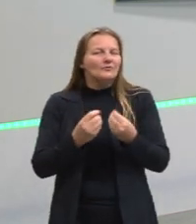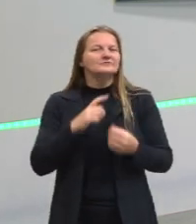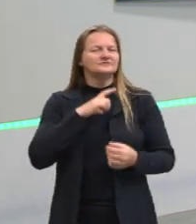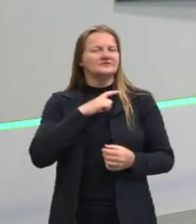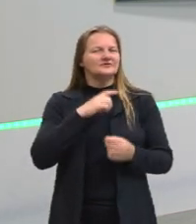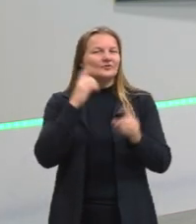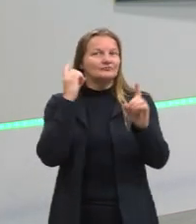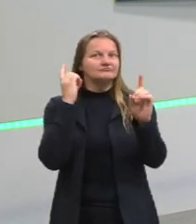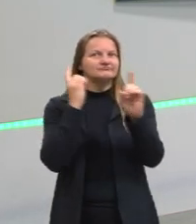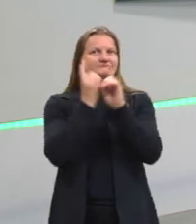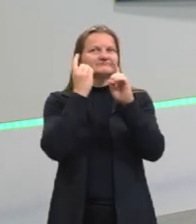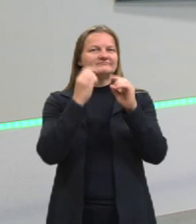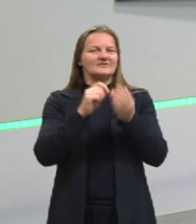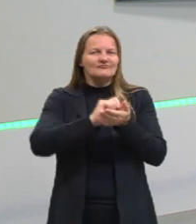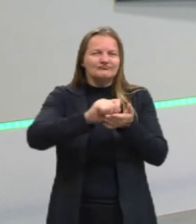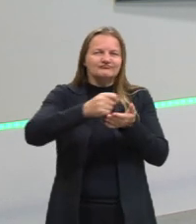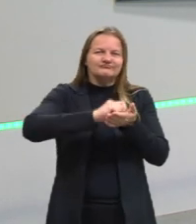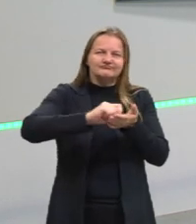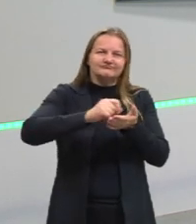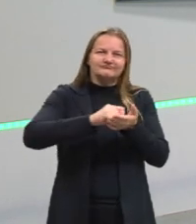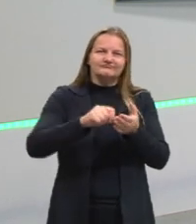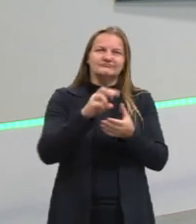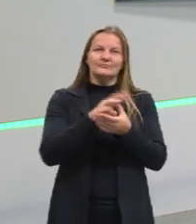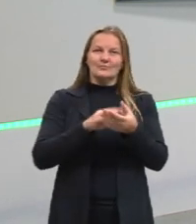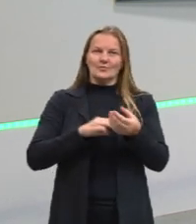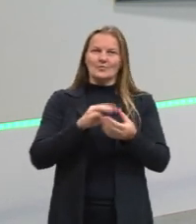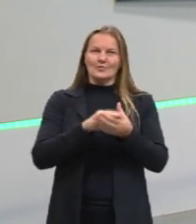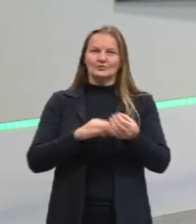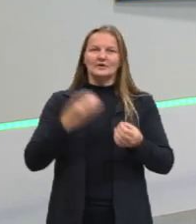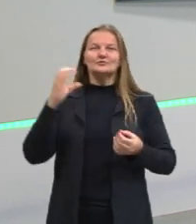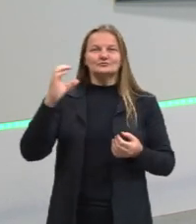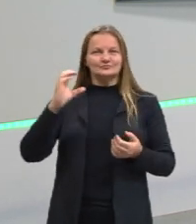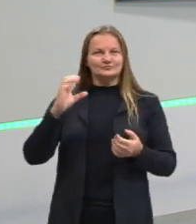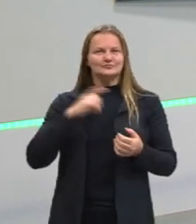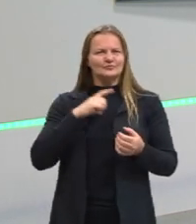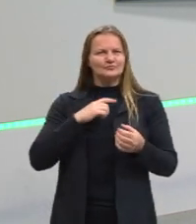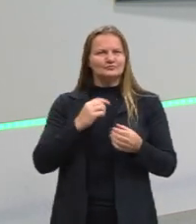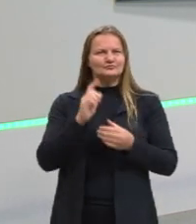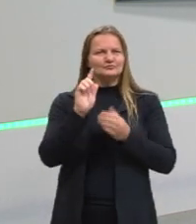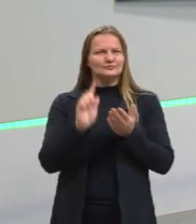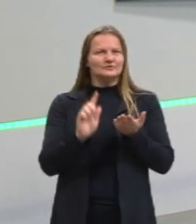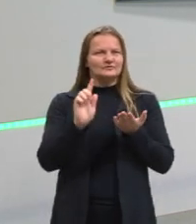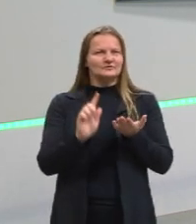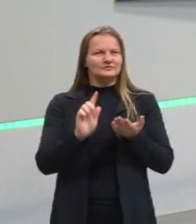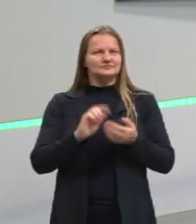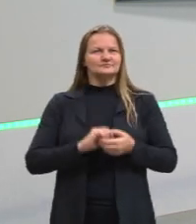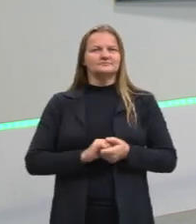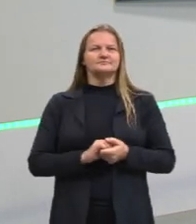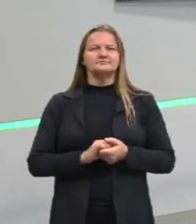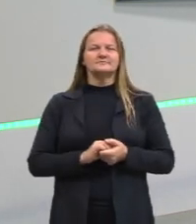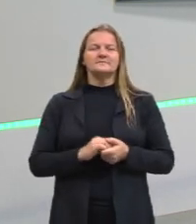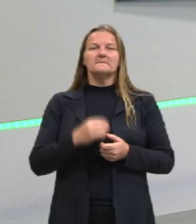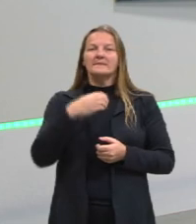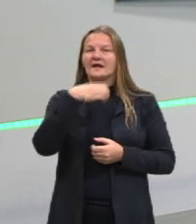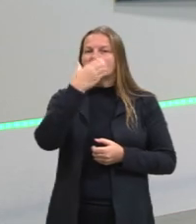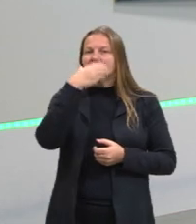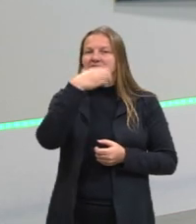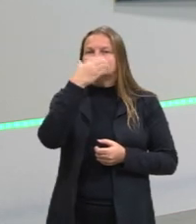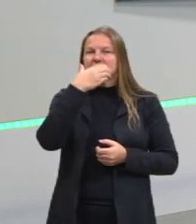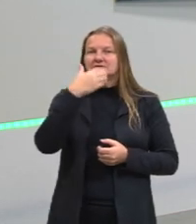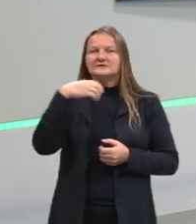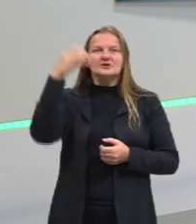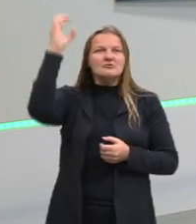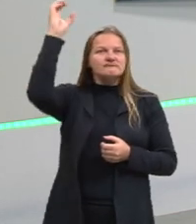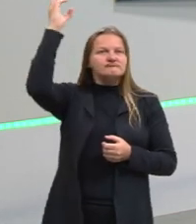O Newton, então, ele escreveu um modelo científico para a gravidade. E a questão da maçã, né? Ter caído na